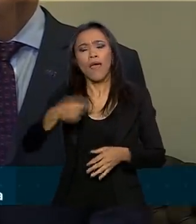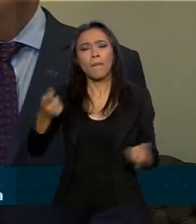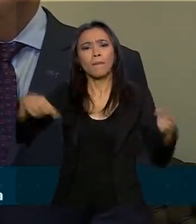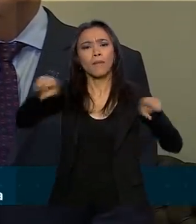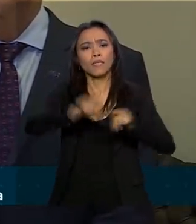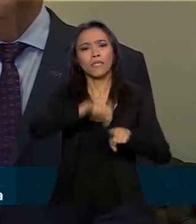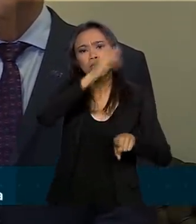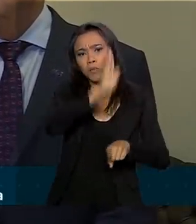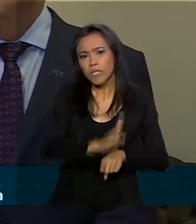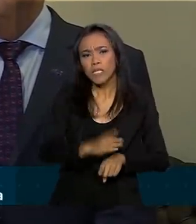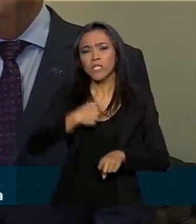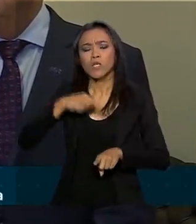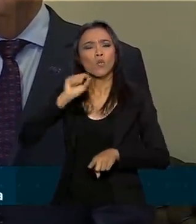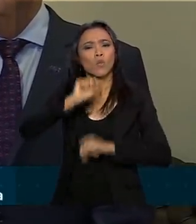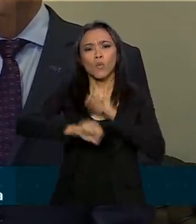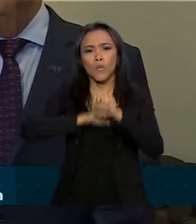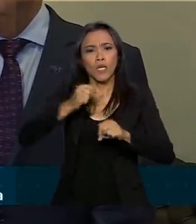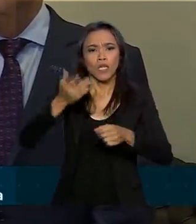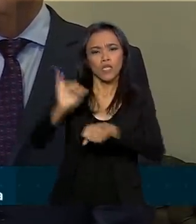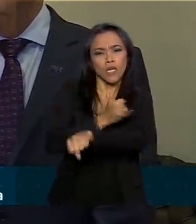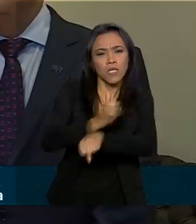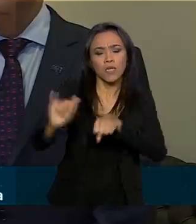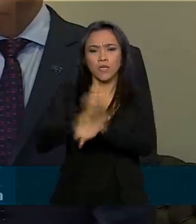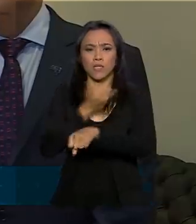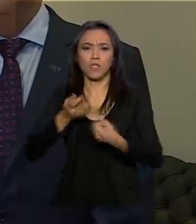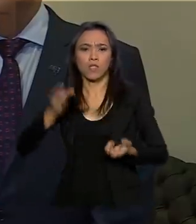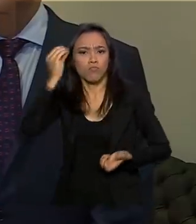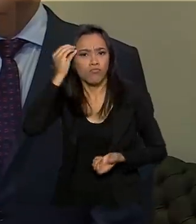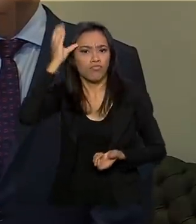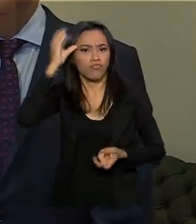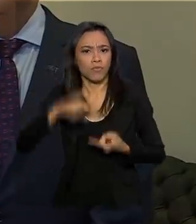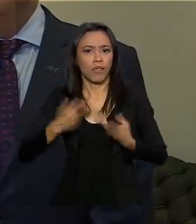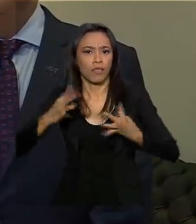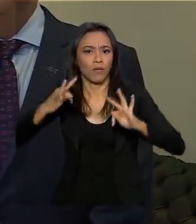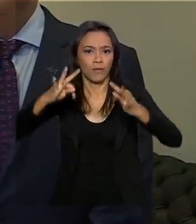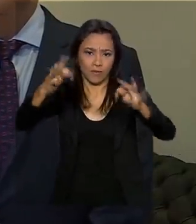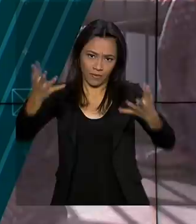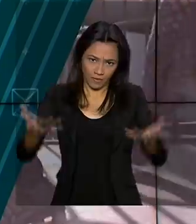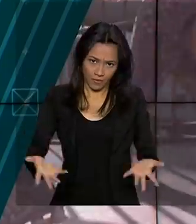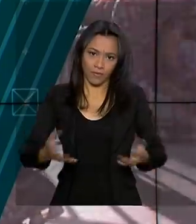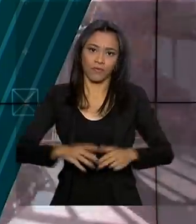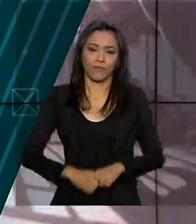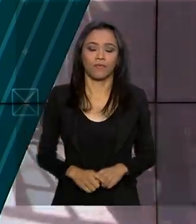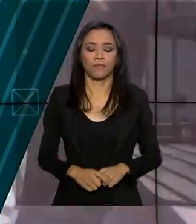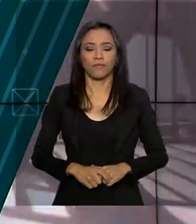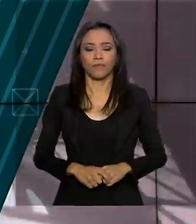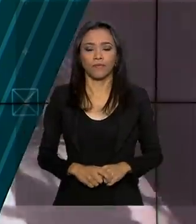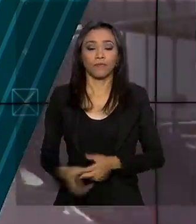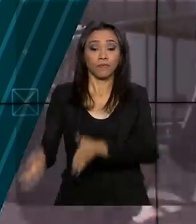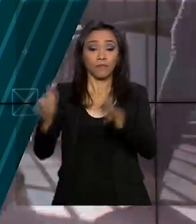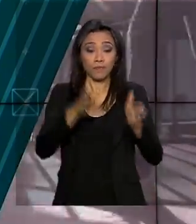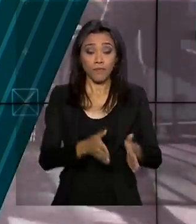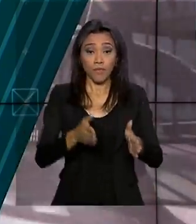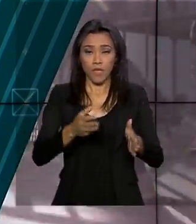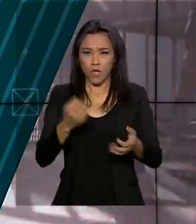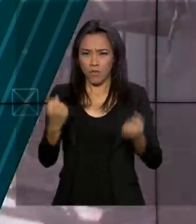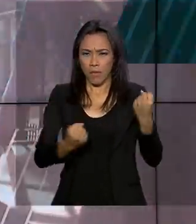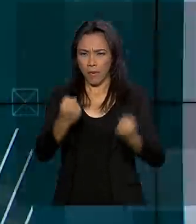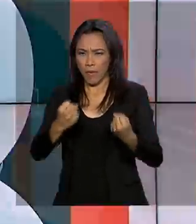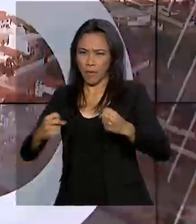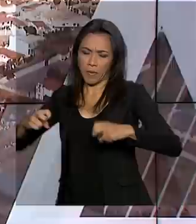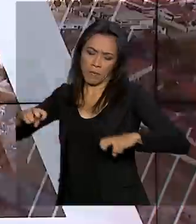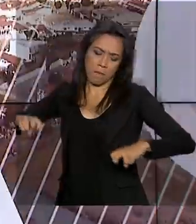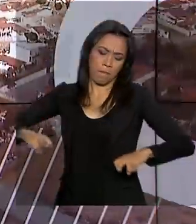cooperação de conhecimento e de programas diversos que nós temos. Os acidentes de trânsito